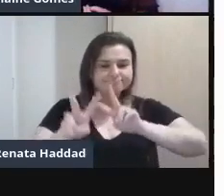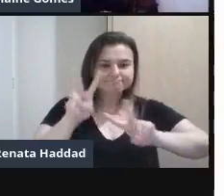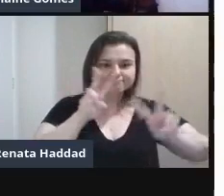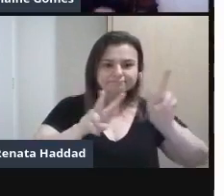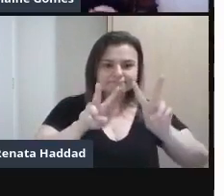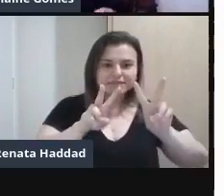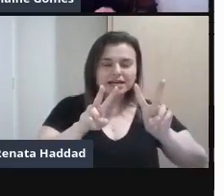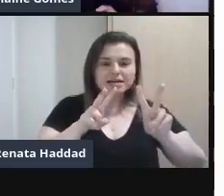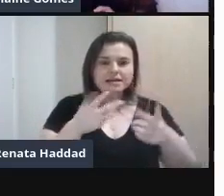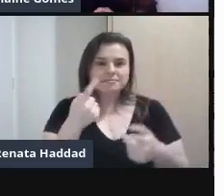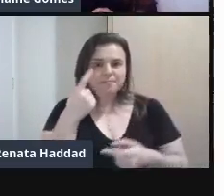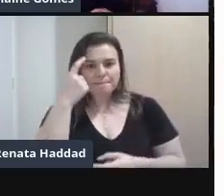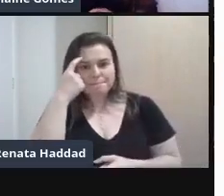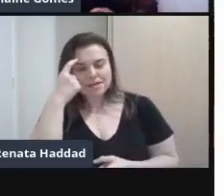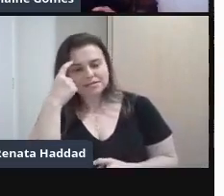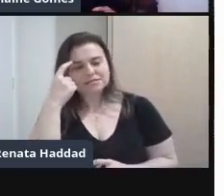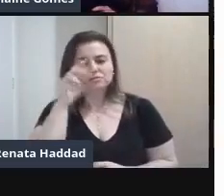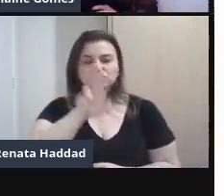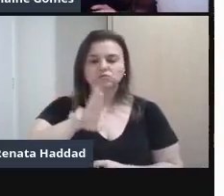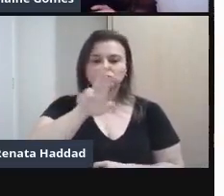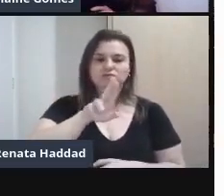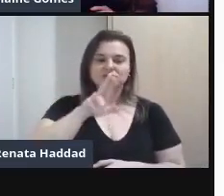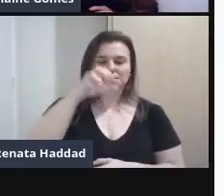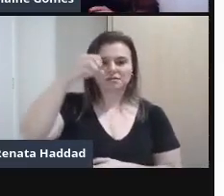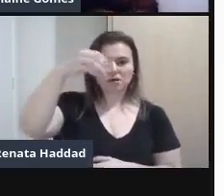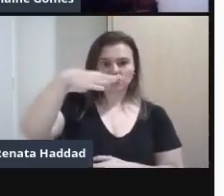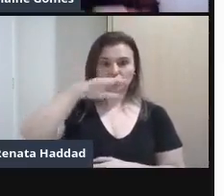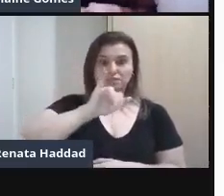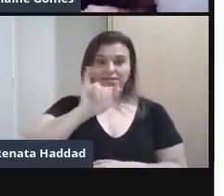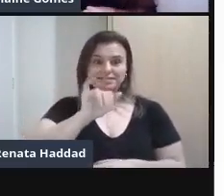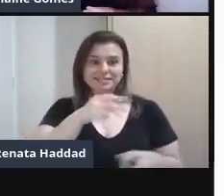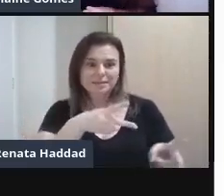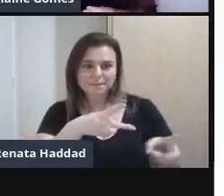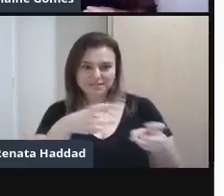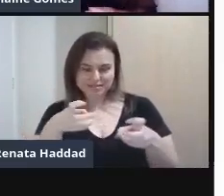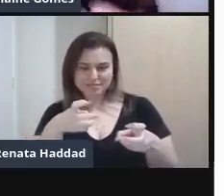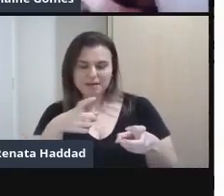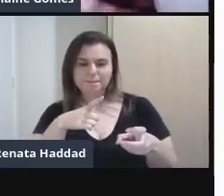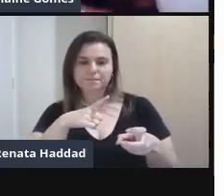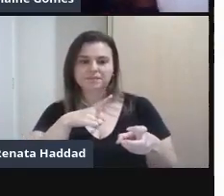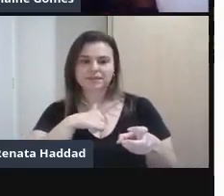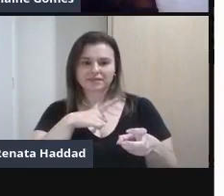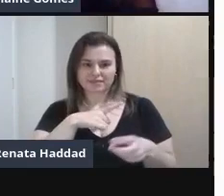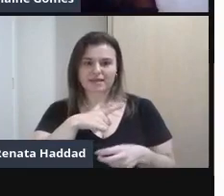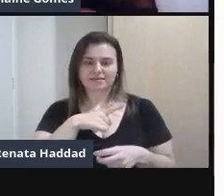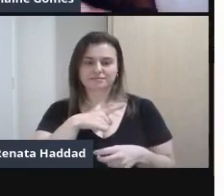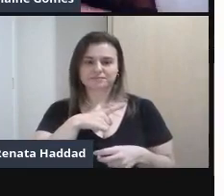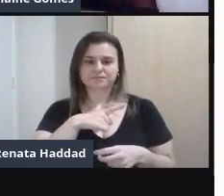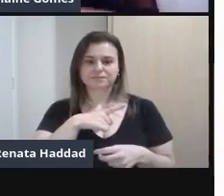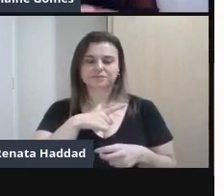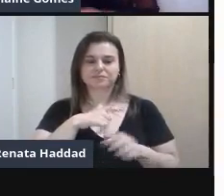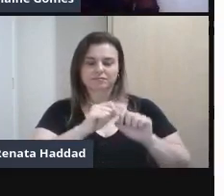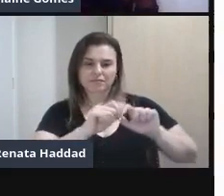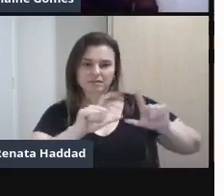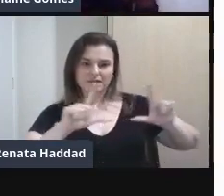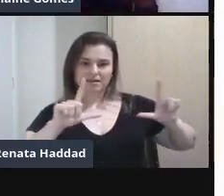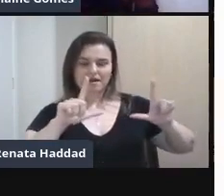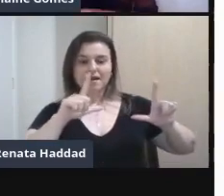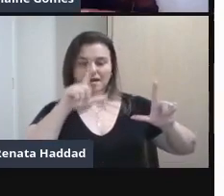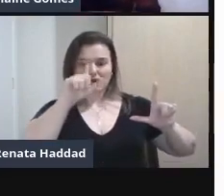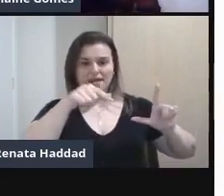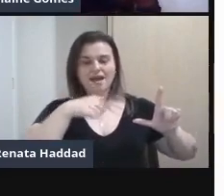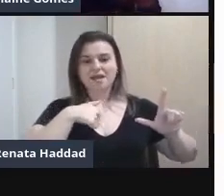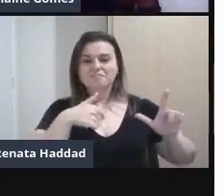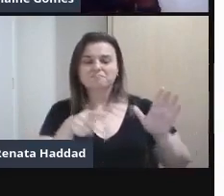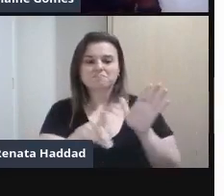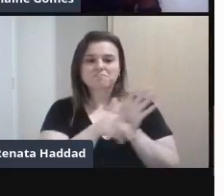luz Então se vocês olharem bem A gente tem a obra A projeção Então a projeção é a obra